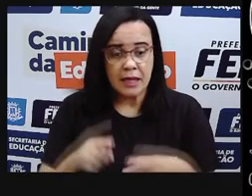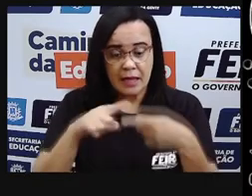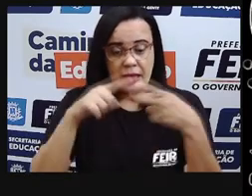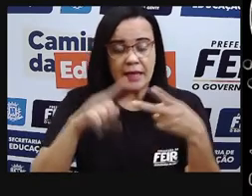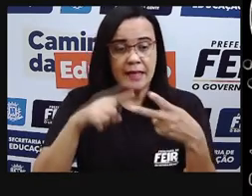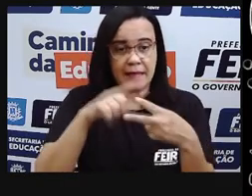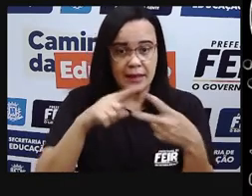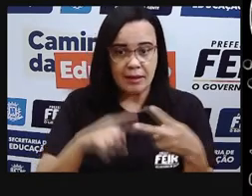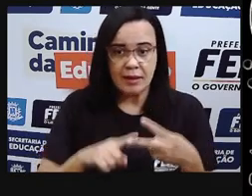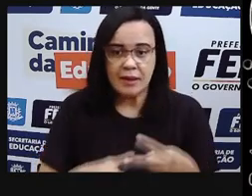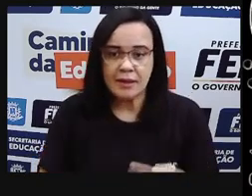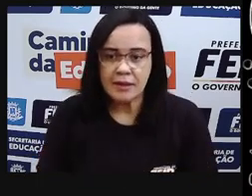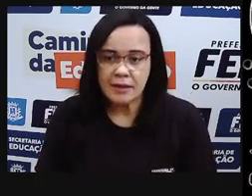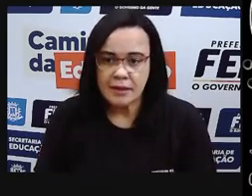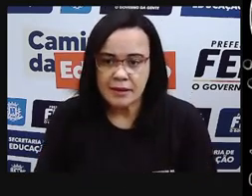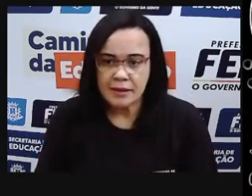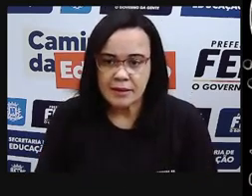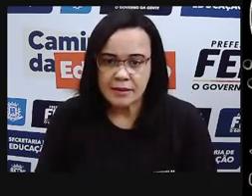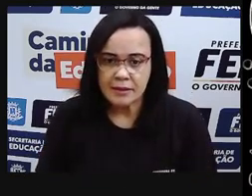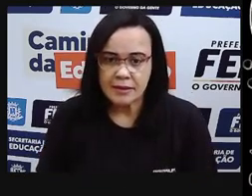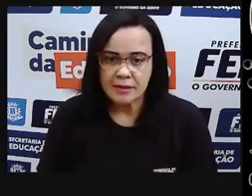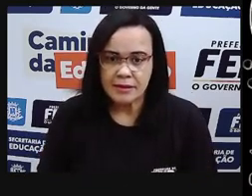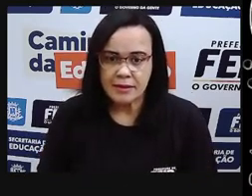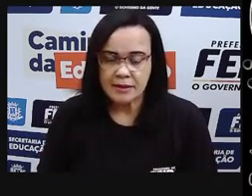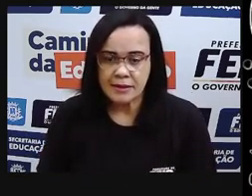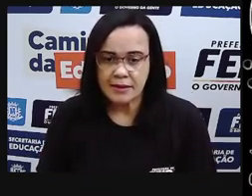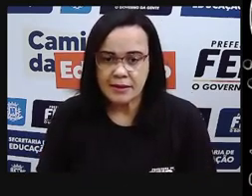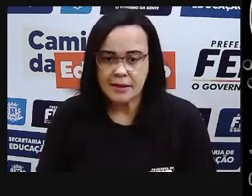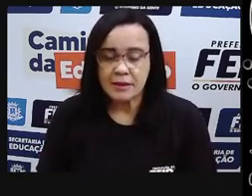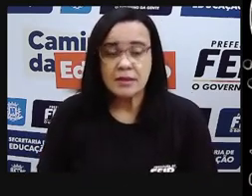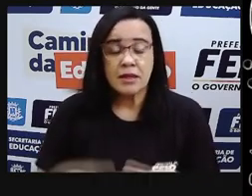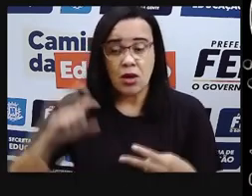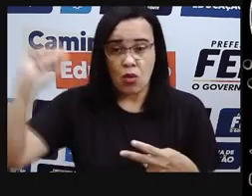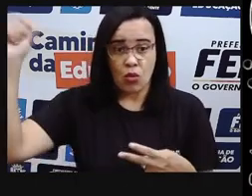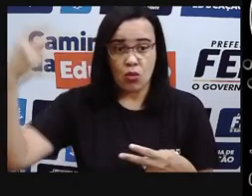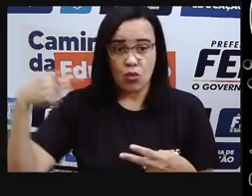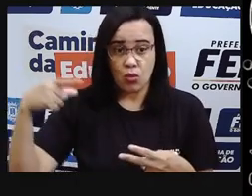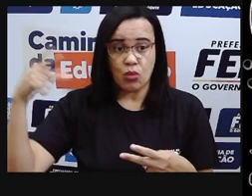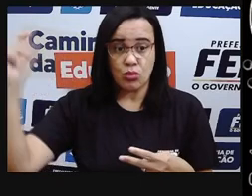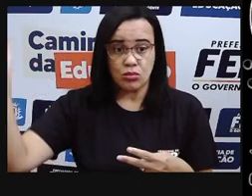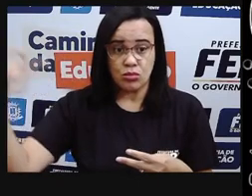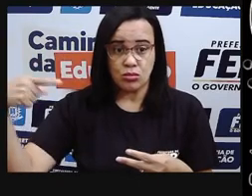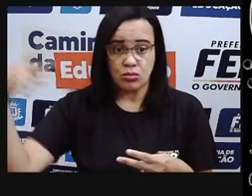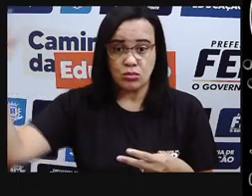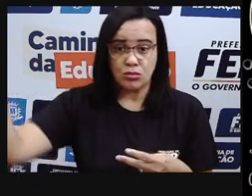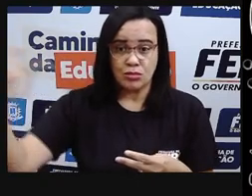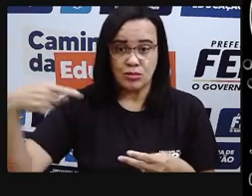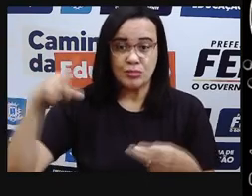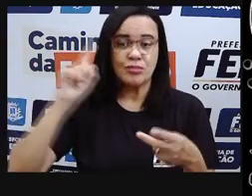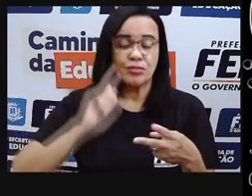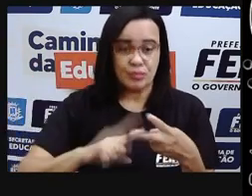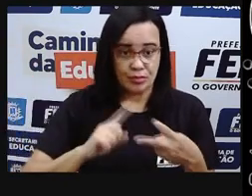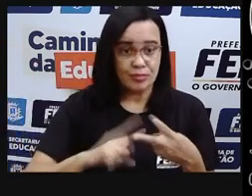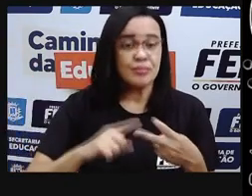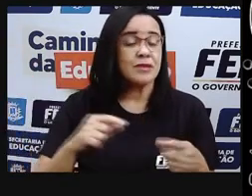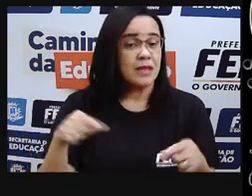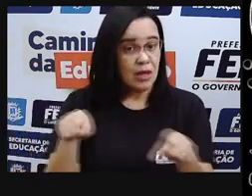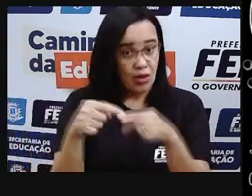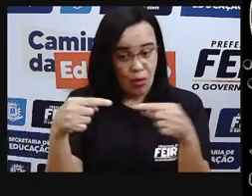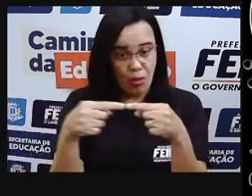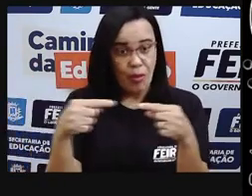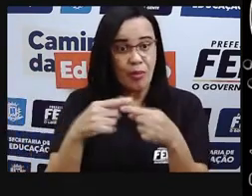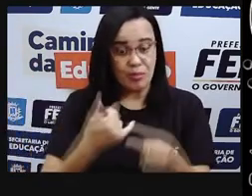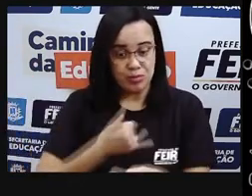a trabalho, né, a capacidade de realizar trabalho. E a gente viu também que o sol é a nossa